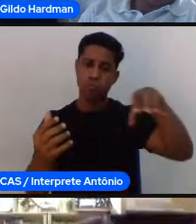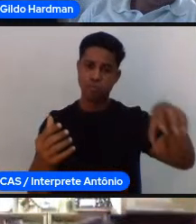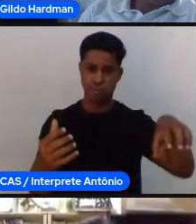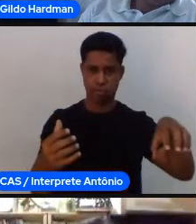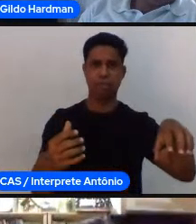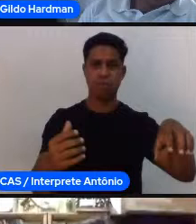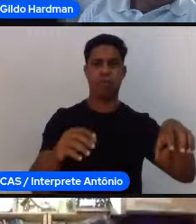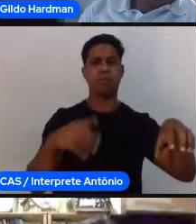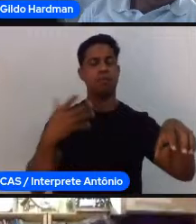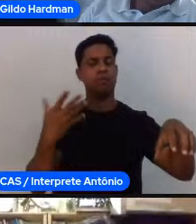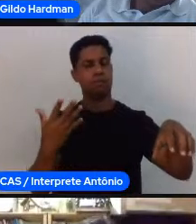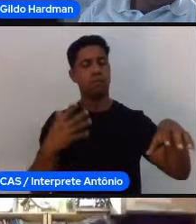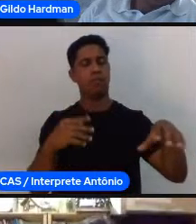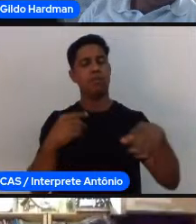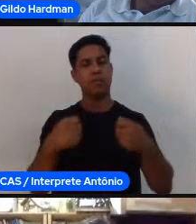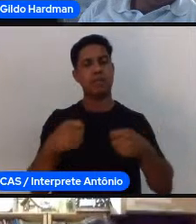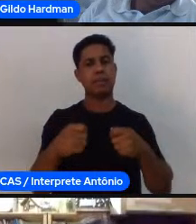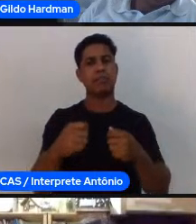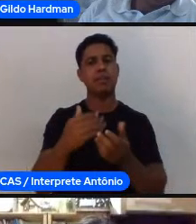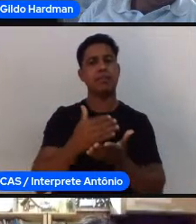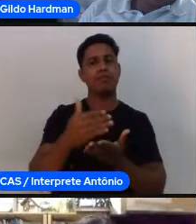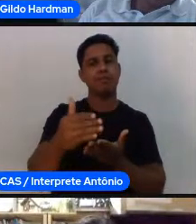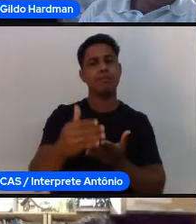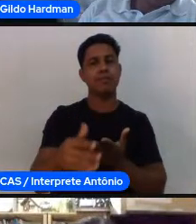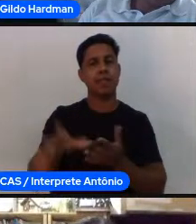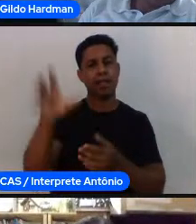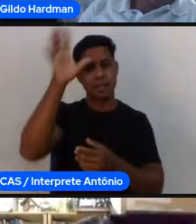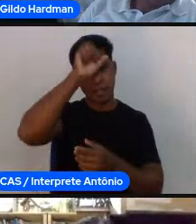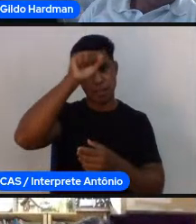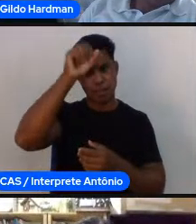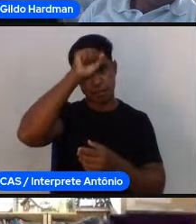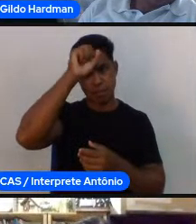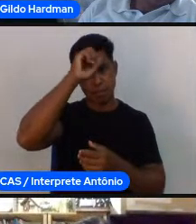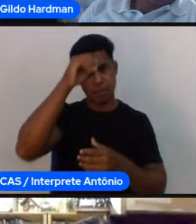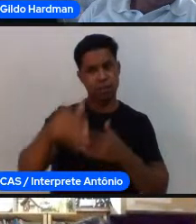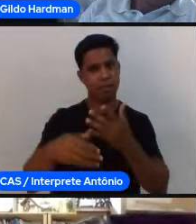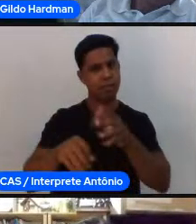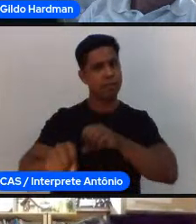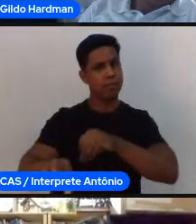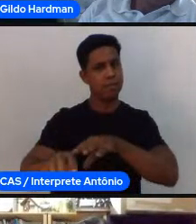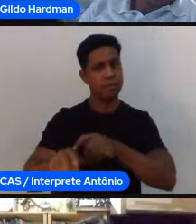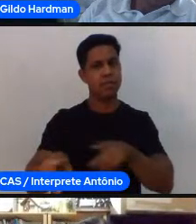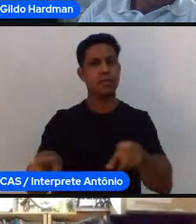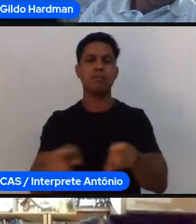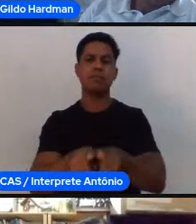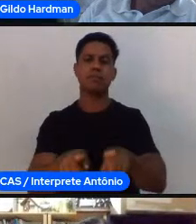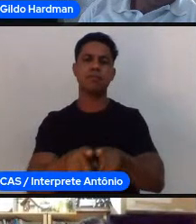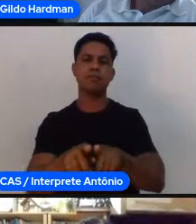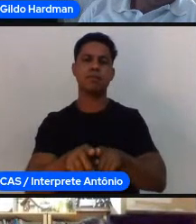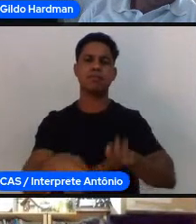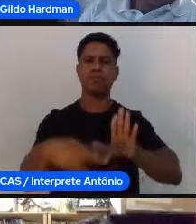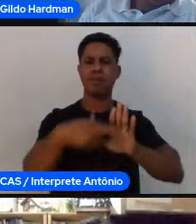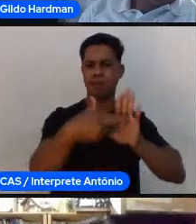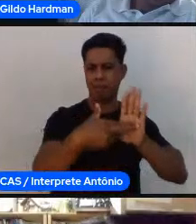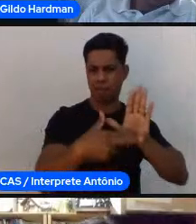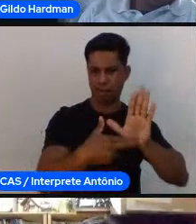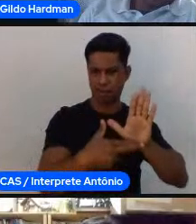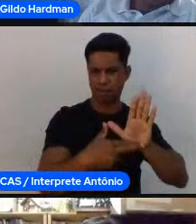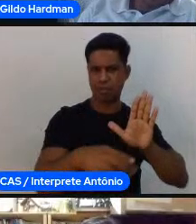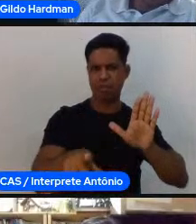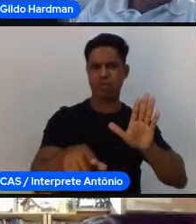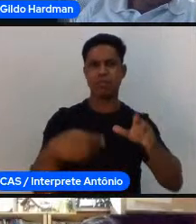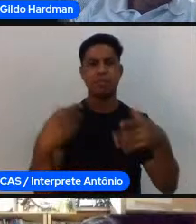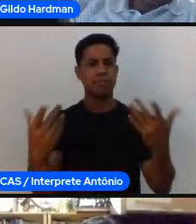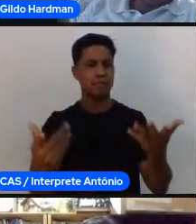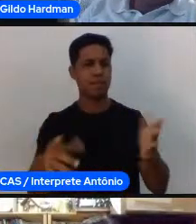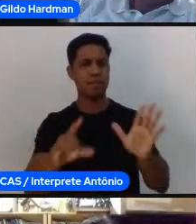processo de ensino-aprendizagem, e depois deles a gente vai para as regras de ação que seriam as questões táticas mais específicas de cada modalidade,